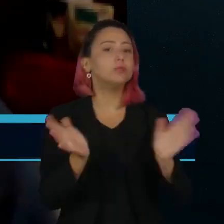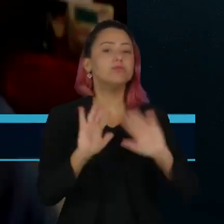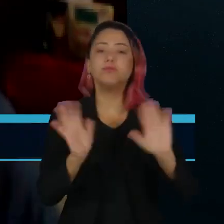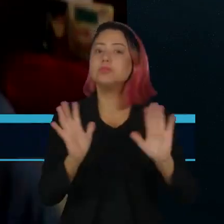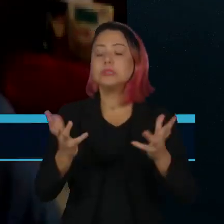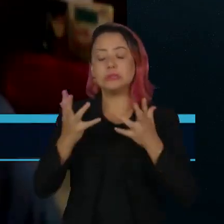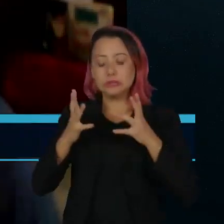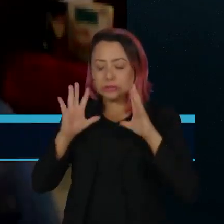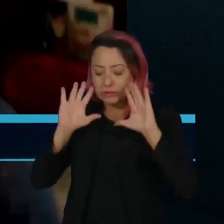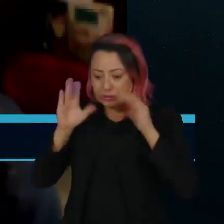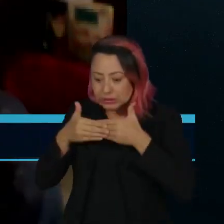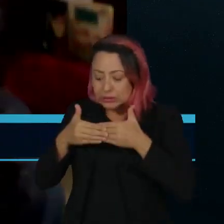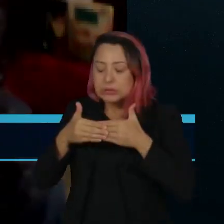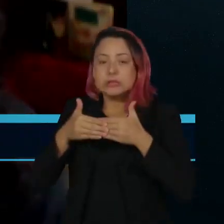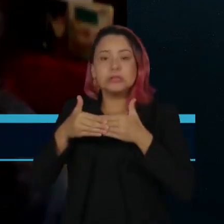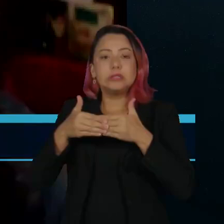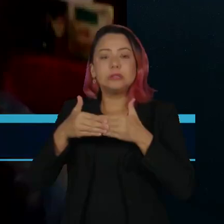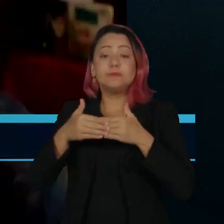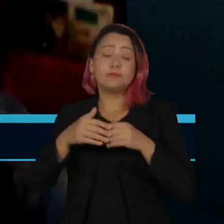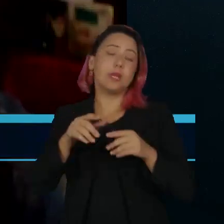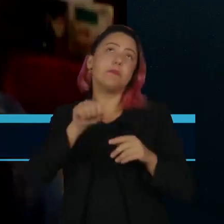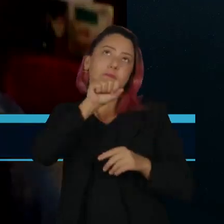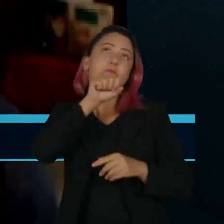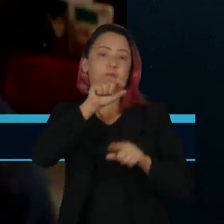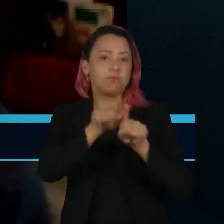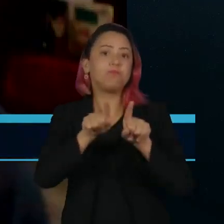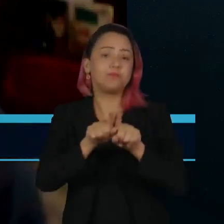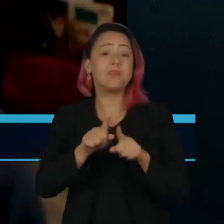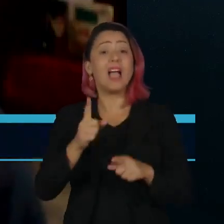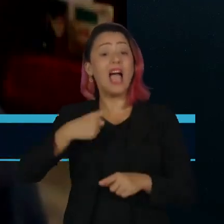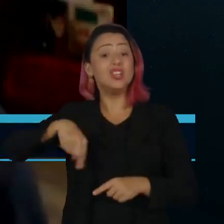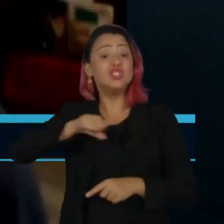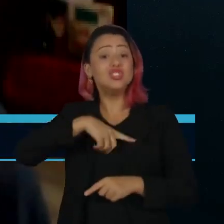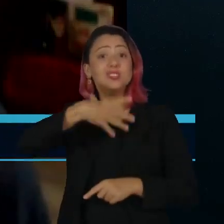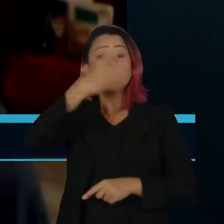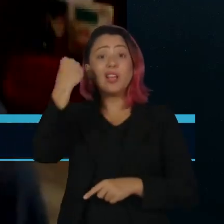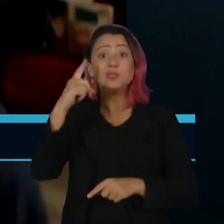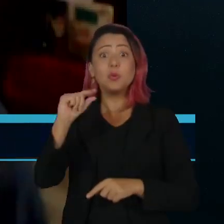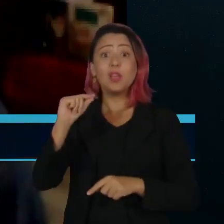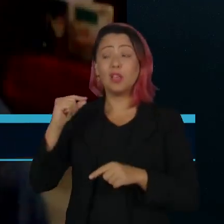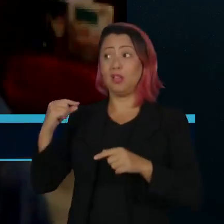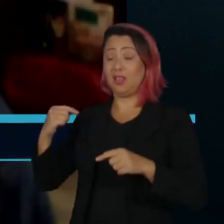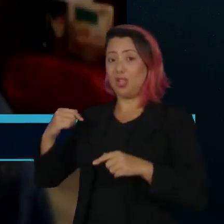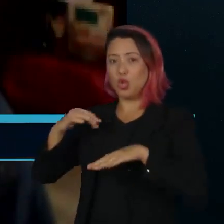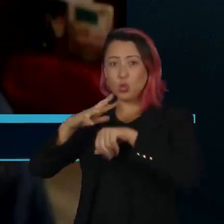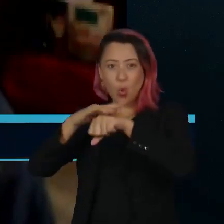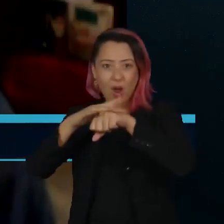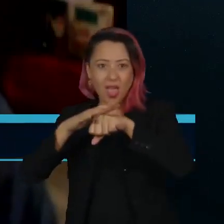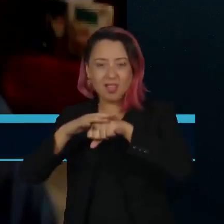As mães, a mesma coisa. A gente esquece que os processos de adoecimento